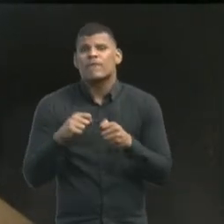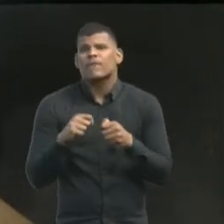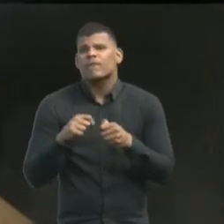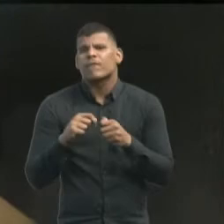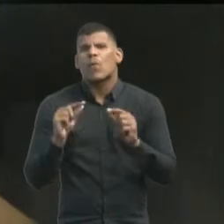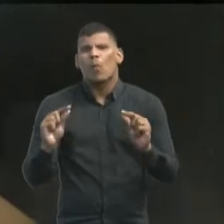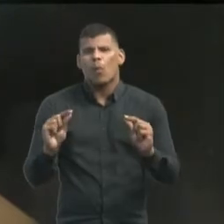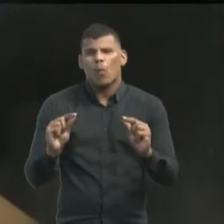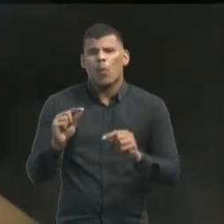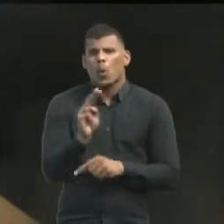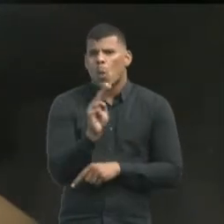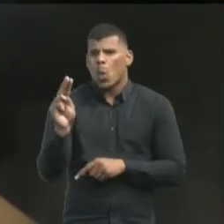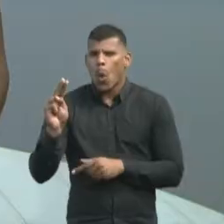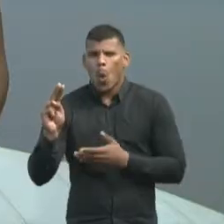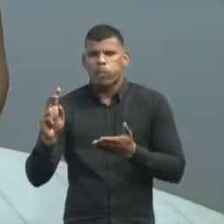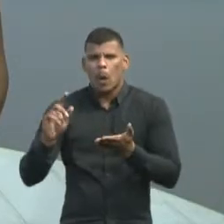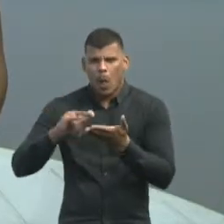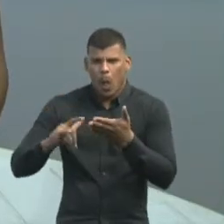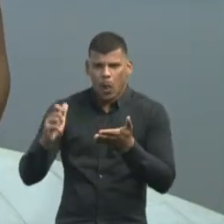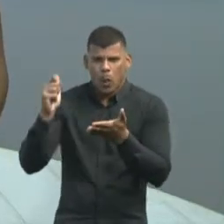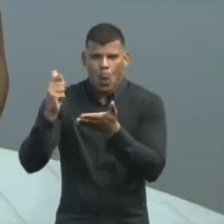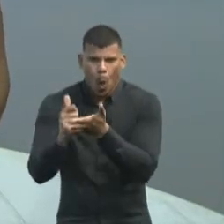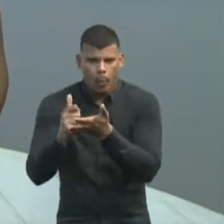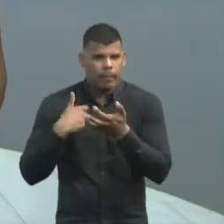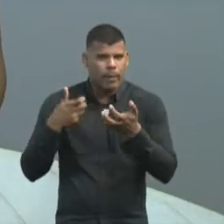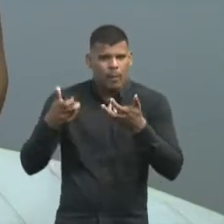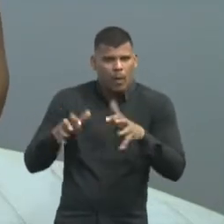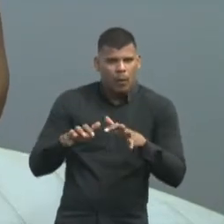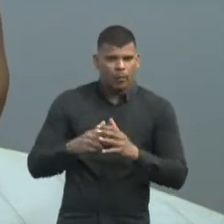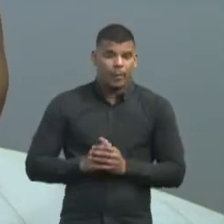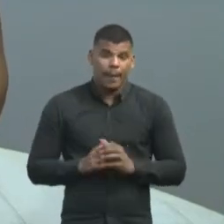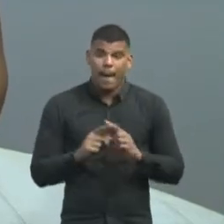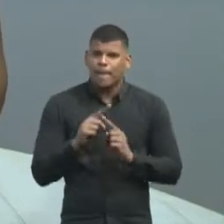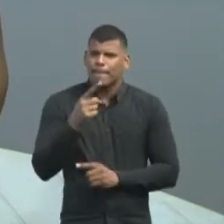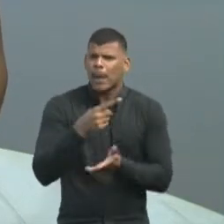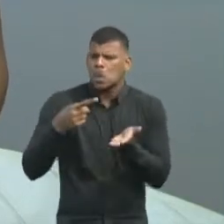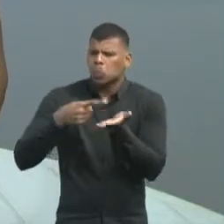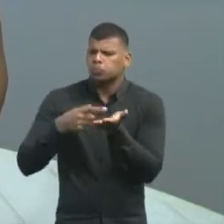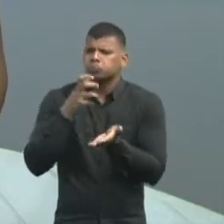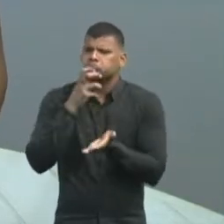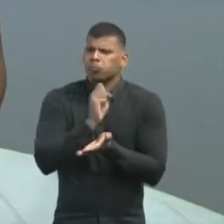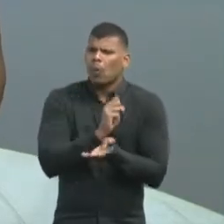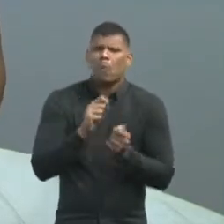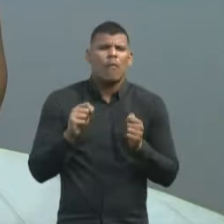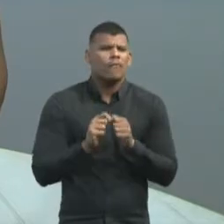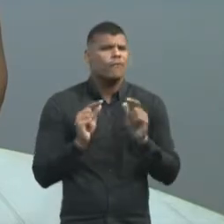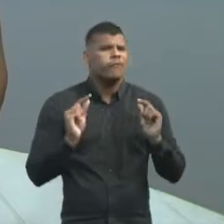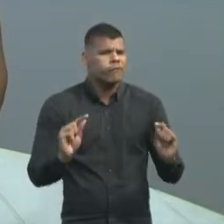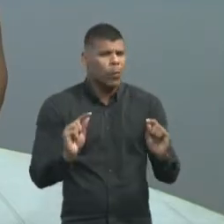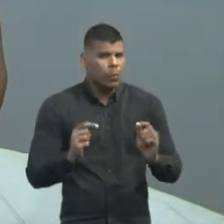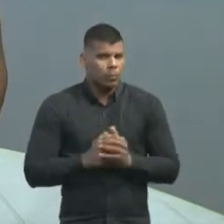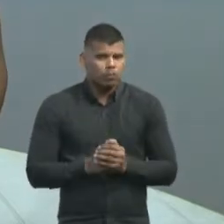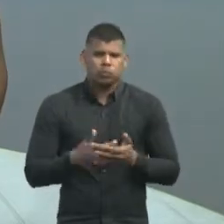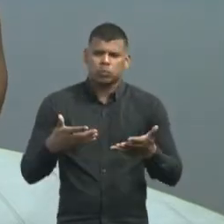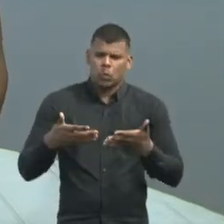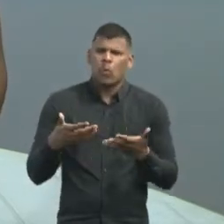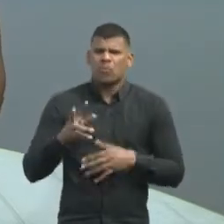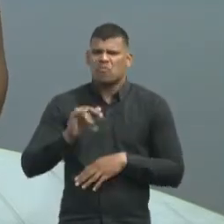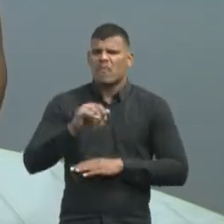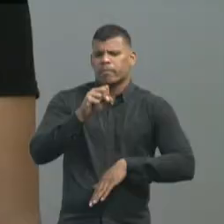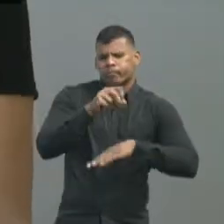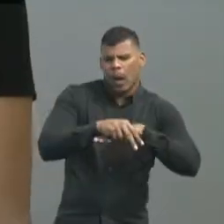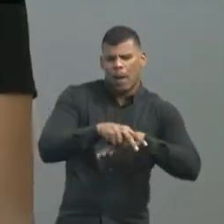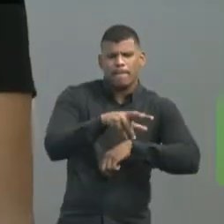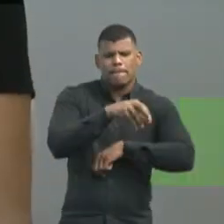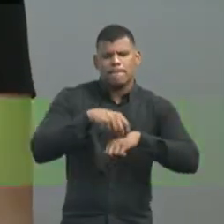a transferência do veículo. O acordo se deu tão rápido, que ela resolveu ajudar os outros com o trabalho de mediadora.